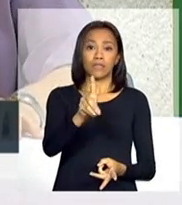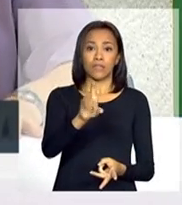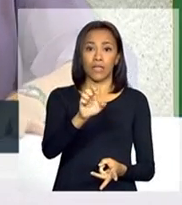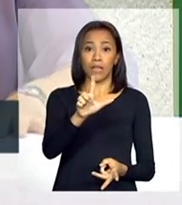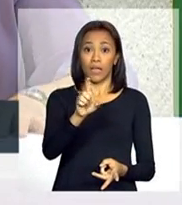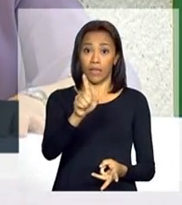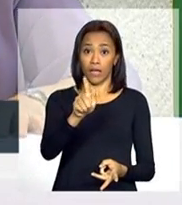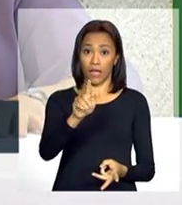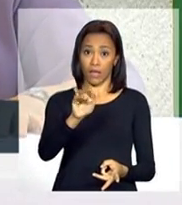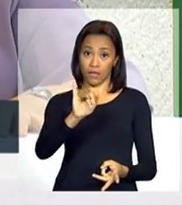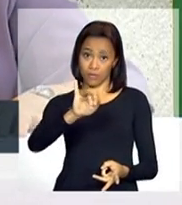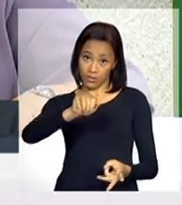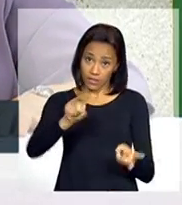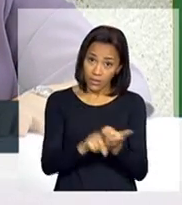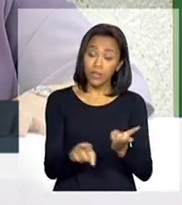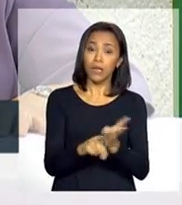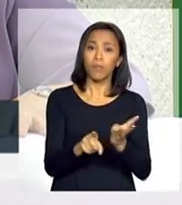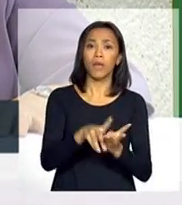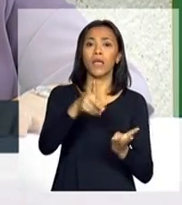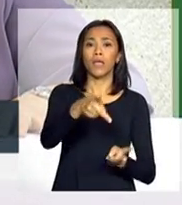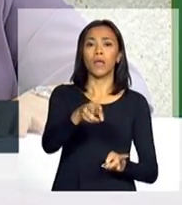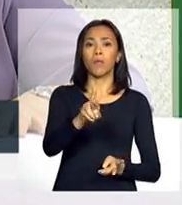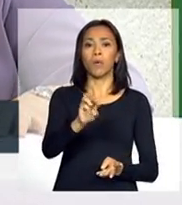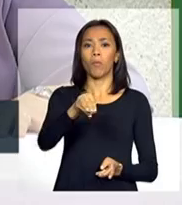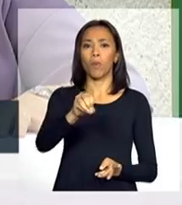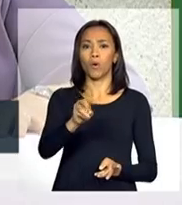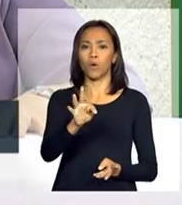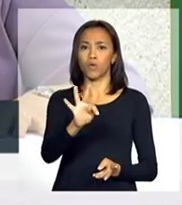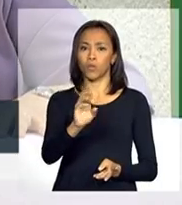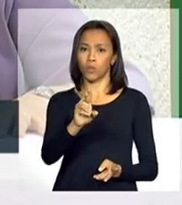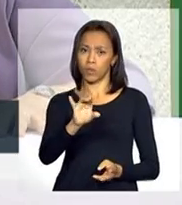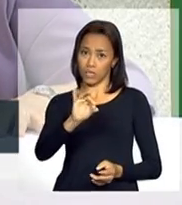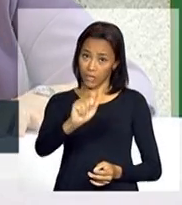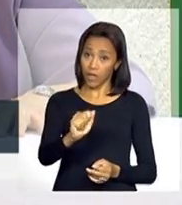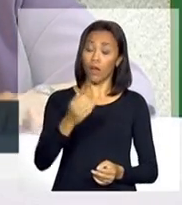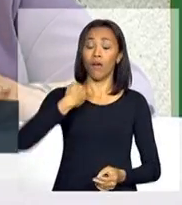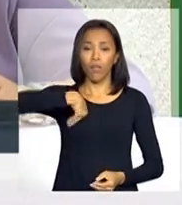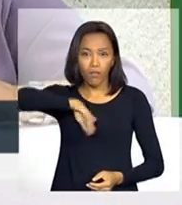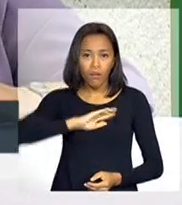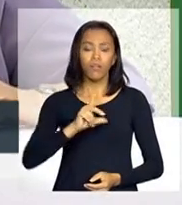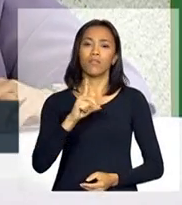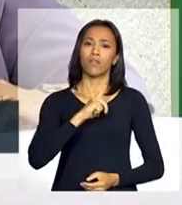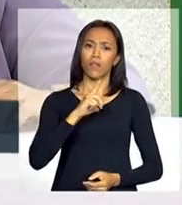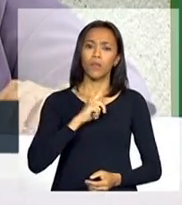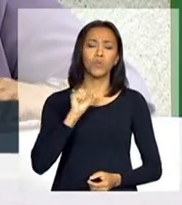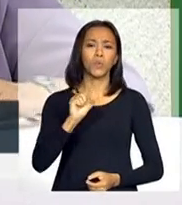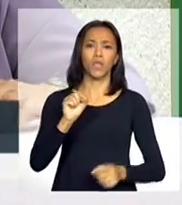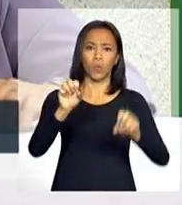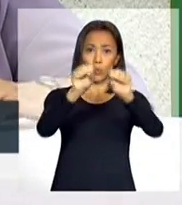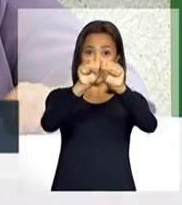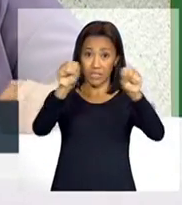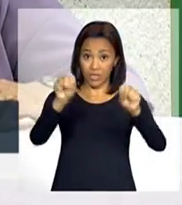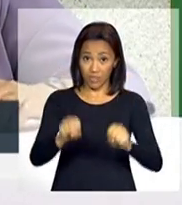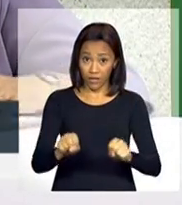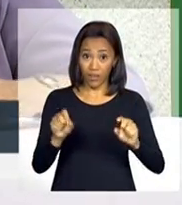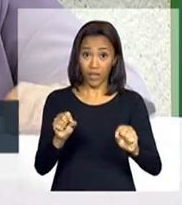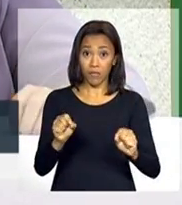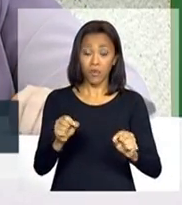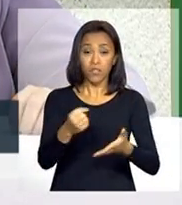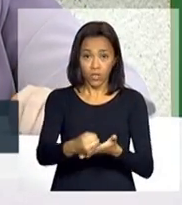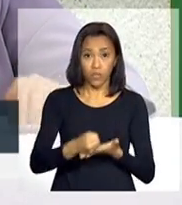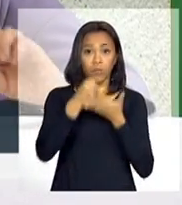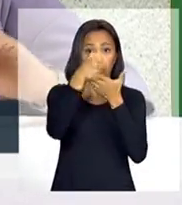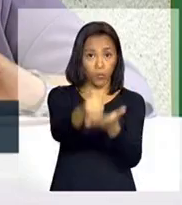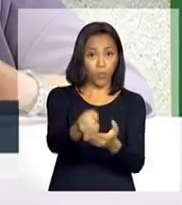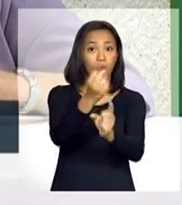as promotorias públicas, nós teremos o sistema de assistência social